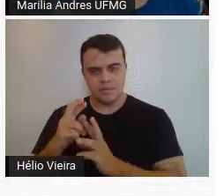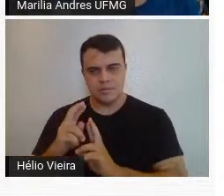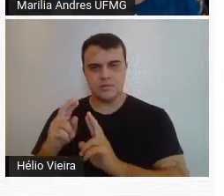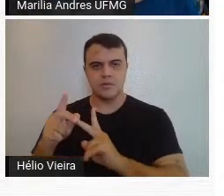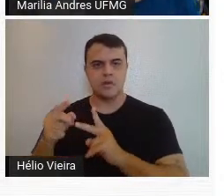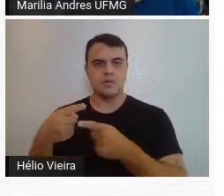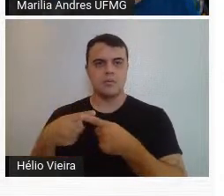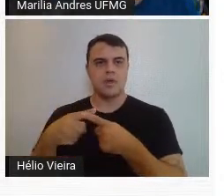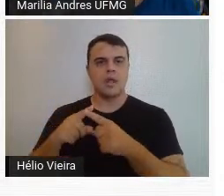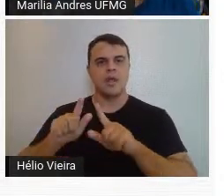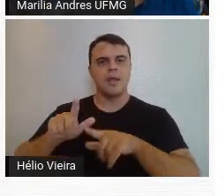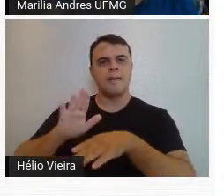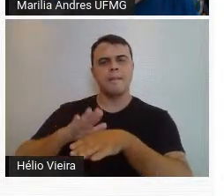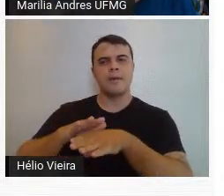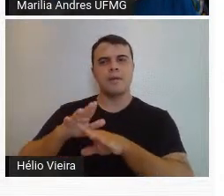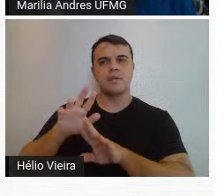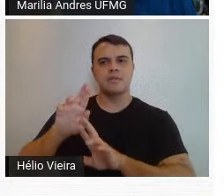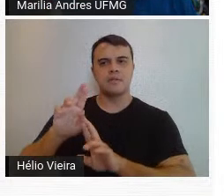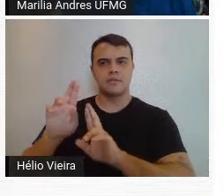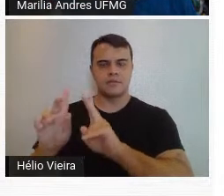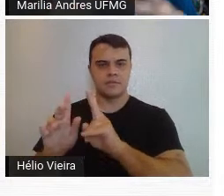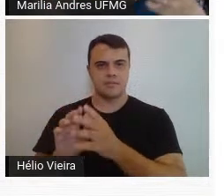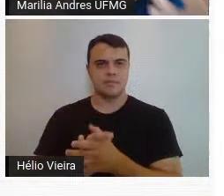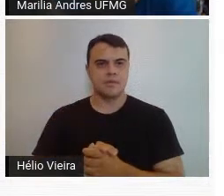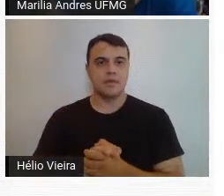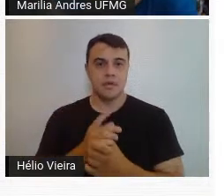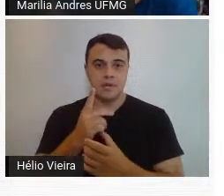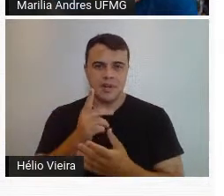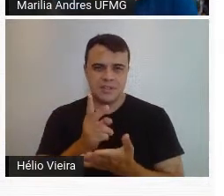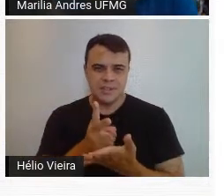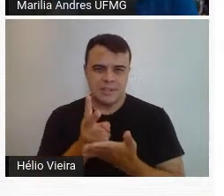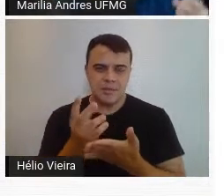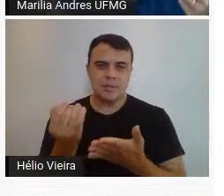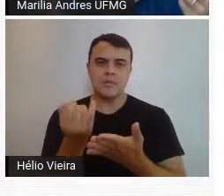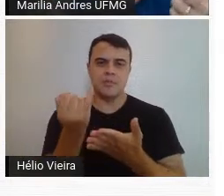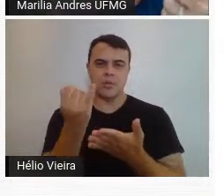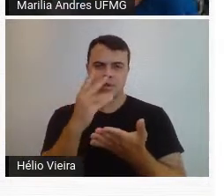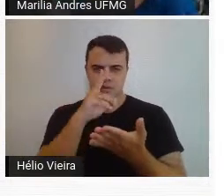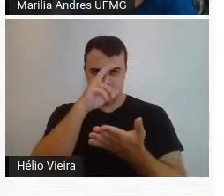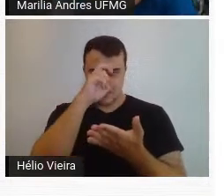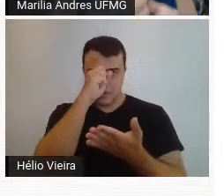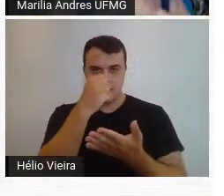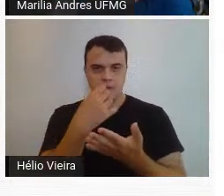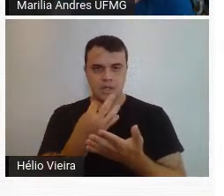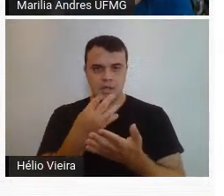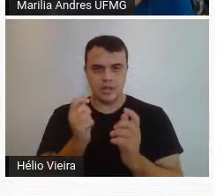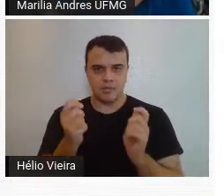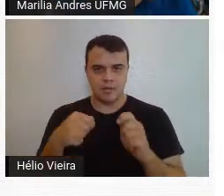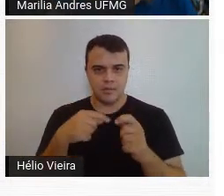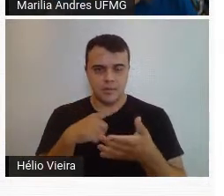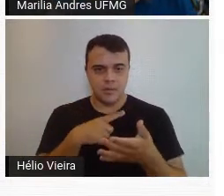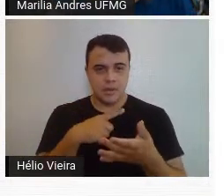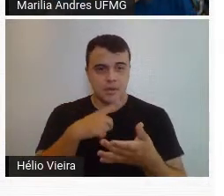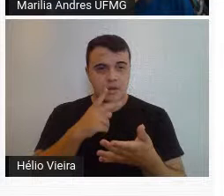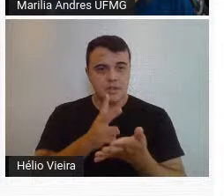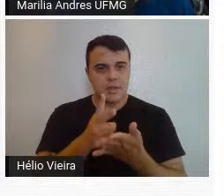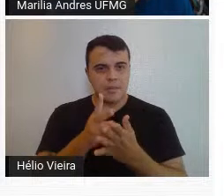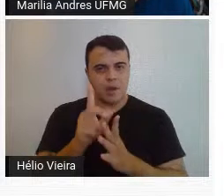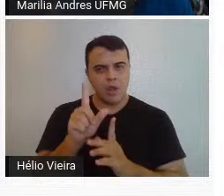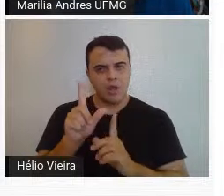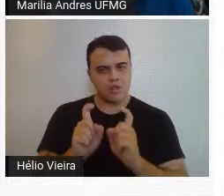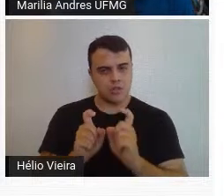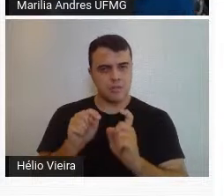tornar as figuras mais geométricas. Sempre a cor é muito forte nela, aqui já é totalmente geométrico.